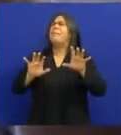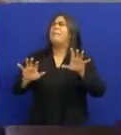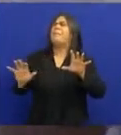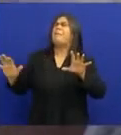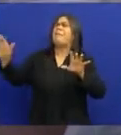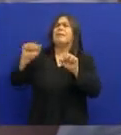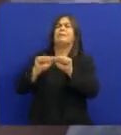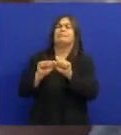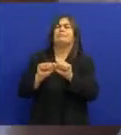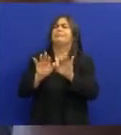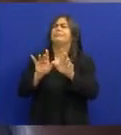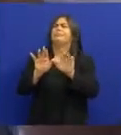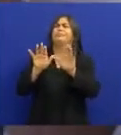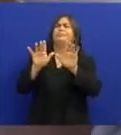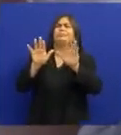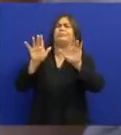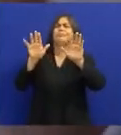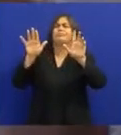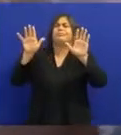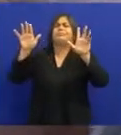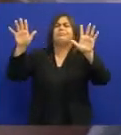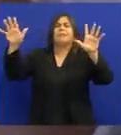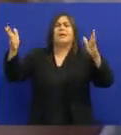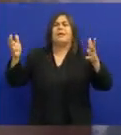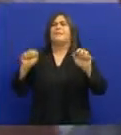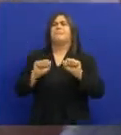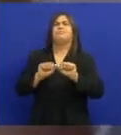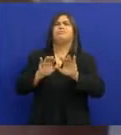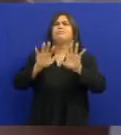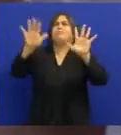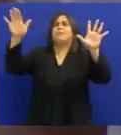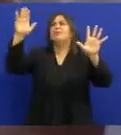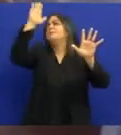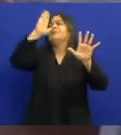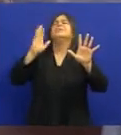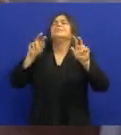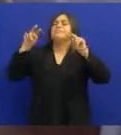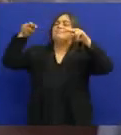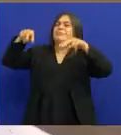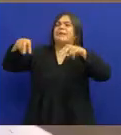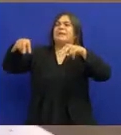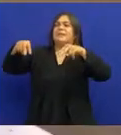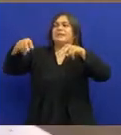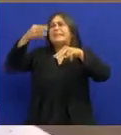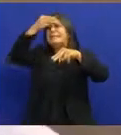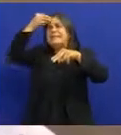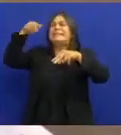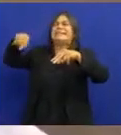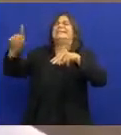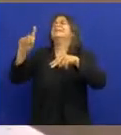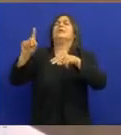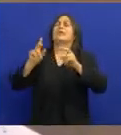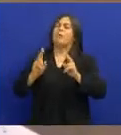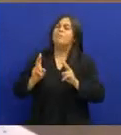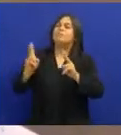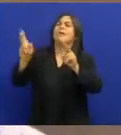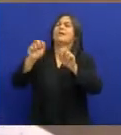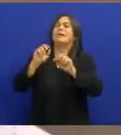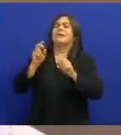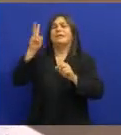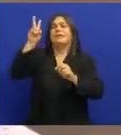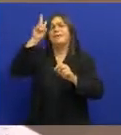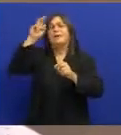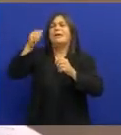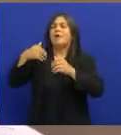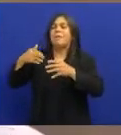As coisas começaram a ganhar Um formato Que não dava mais pra o Brasil Deixar de lembrar Jacos do Pandeiro